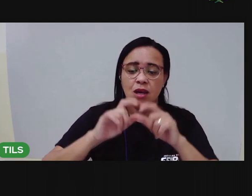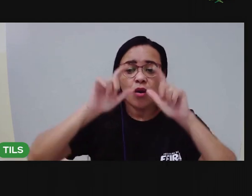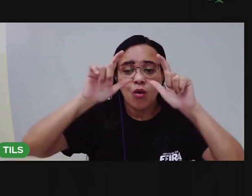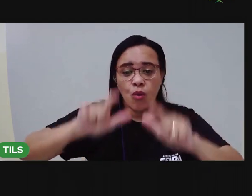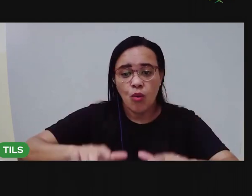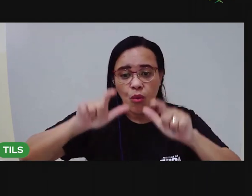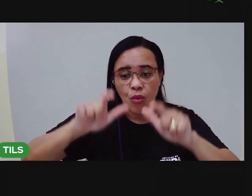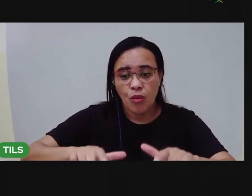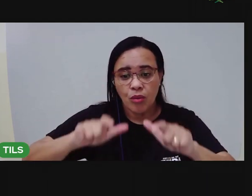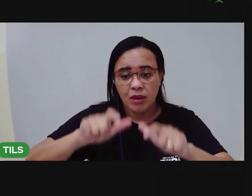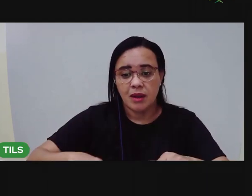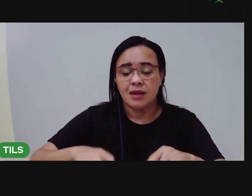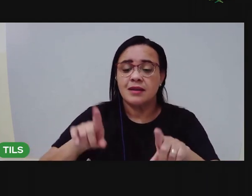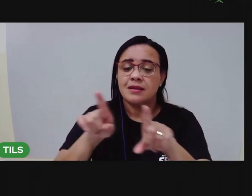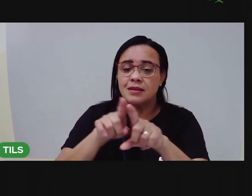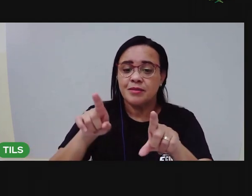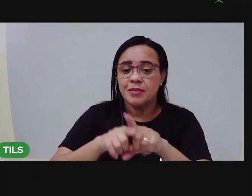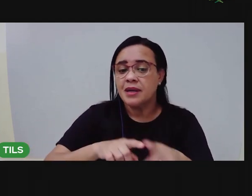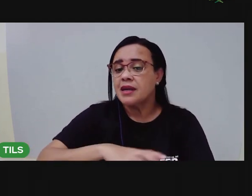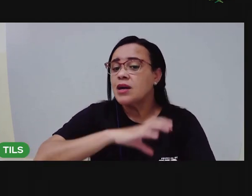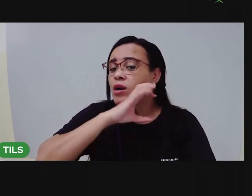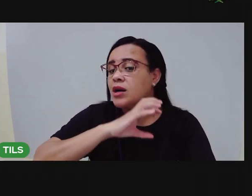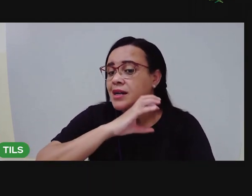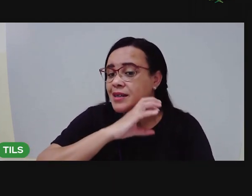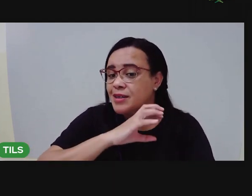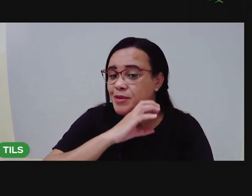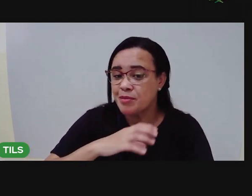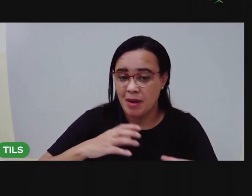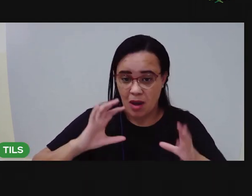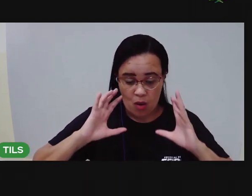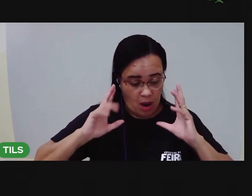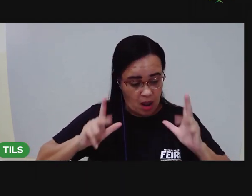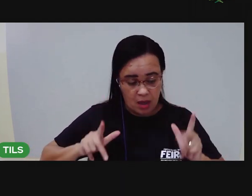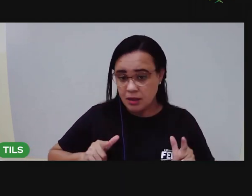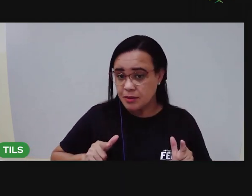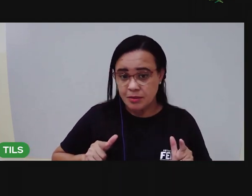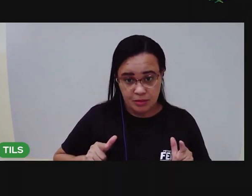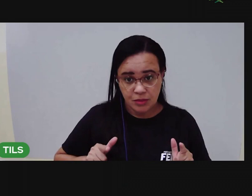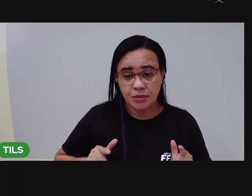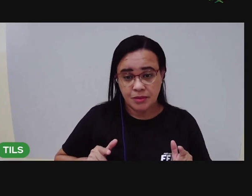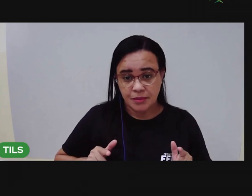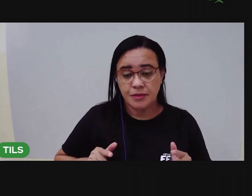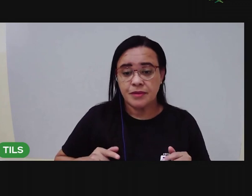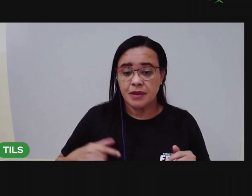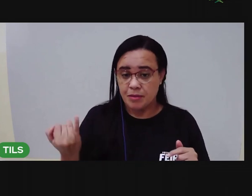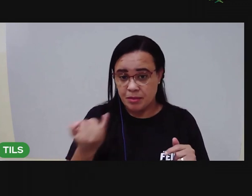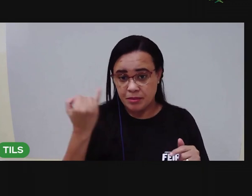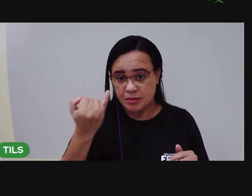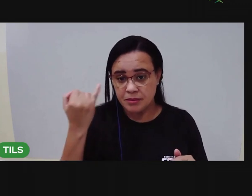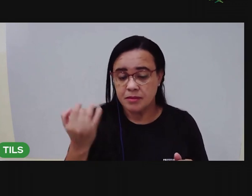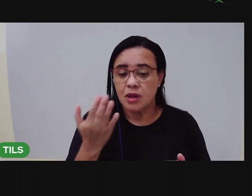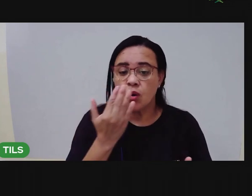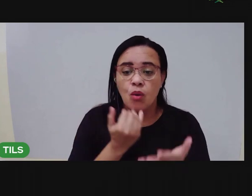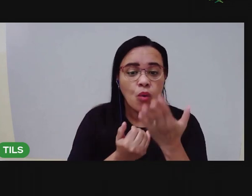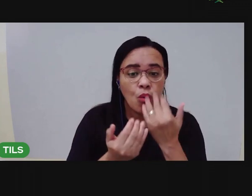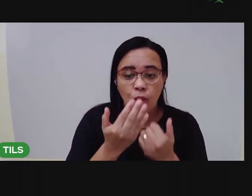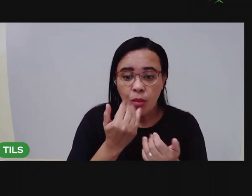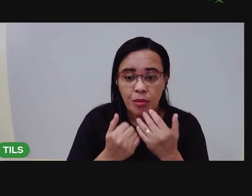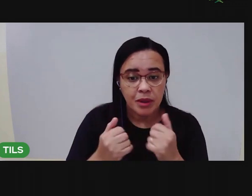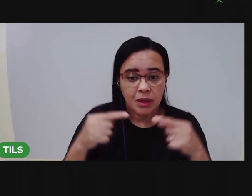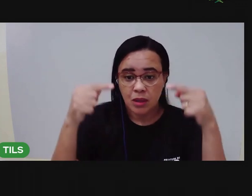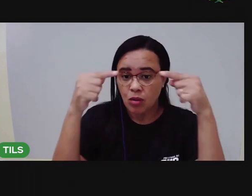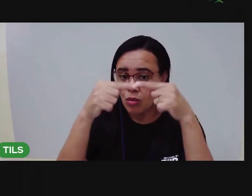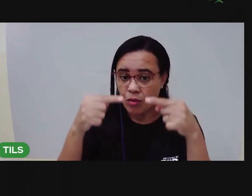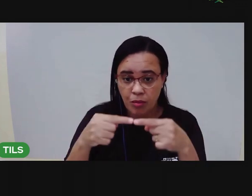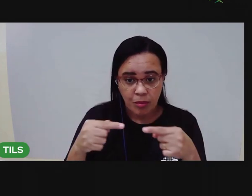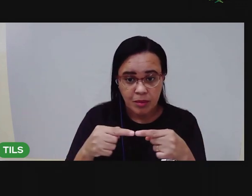animal, dando banho. Que é importante... Promover uma alimentação adequada, tá? Que não